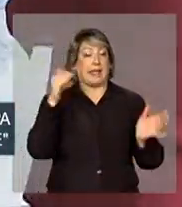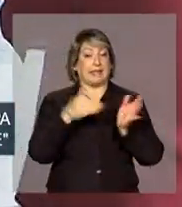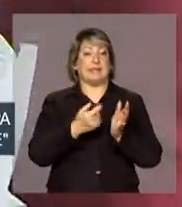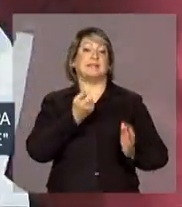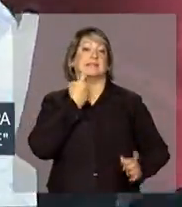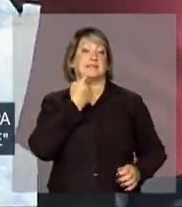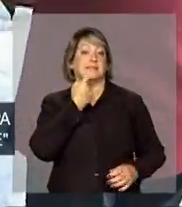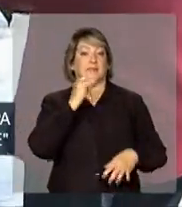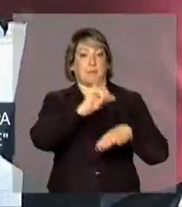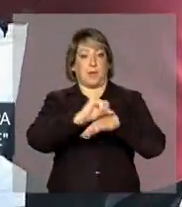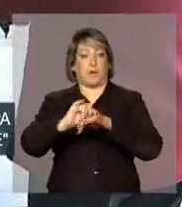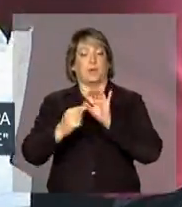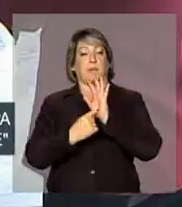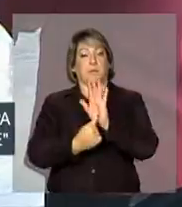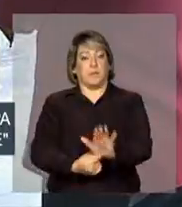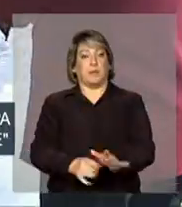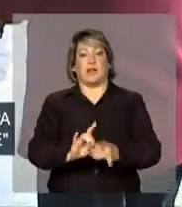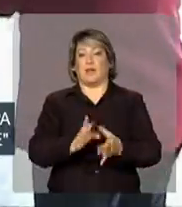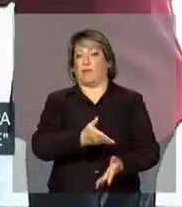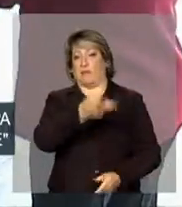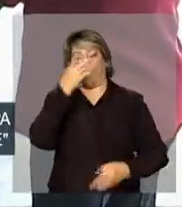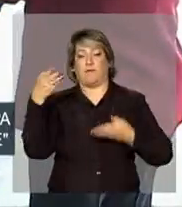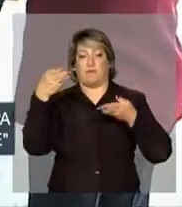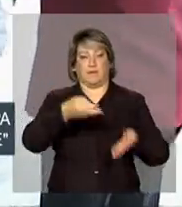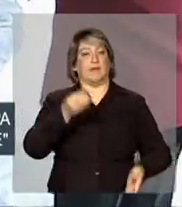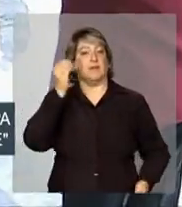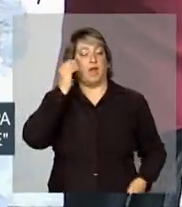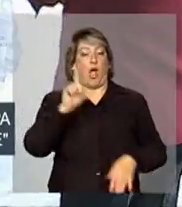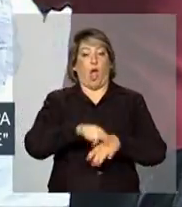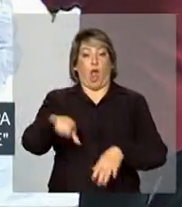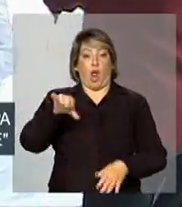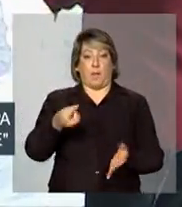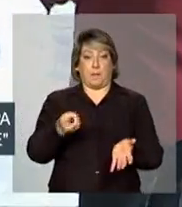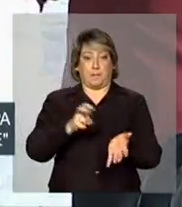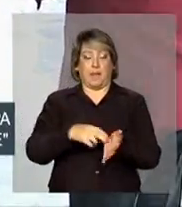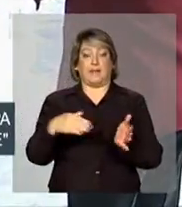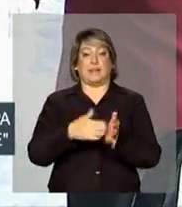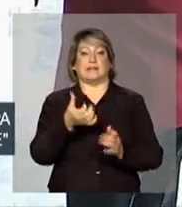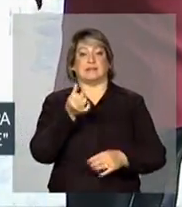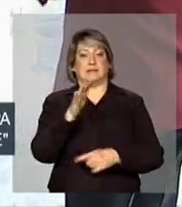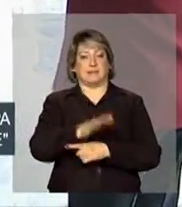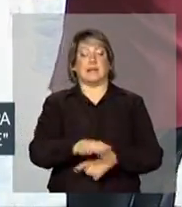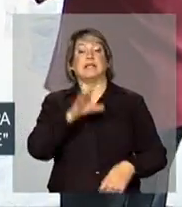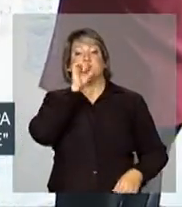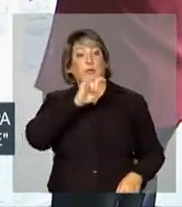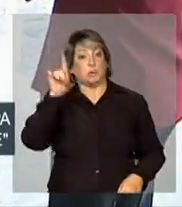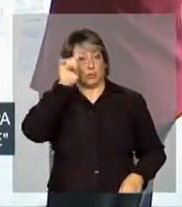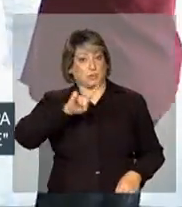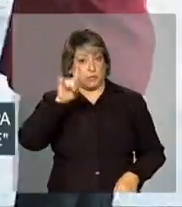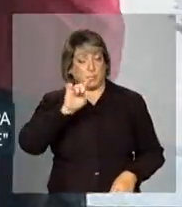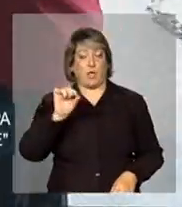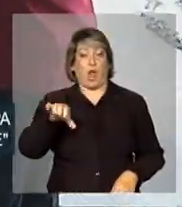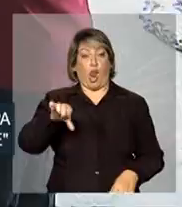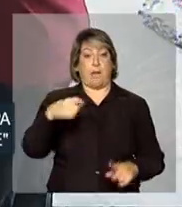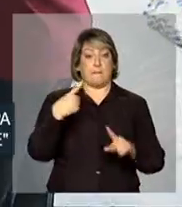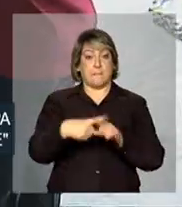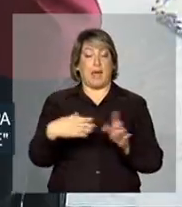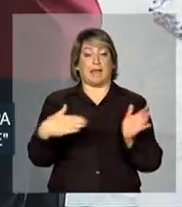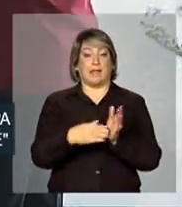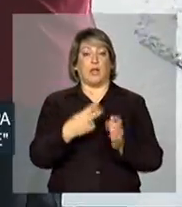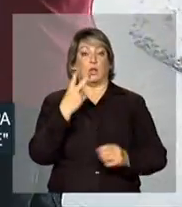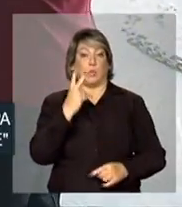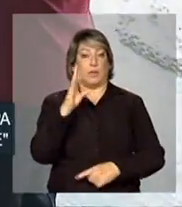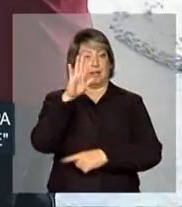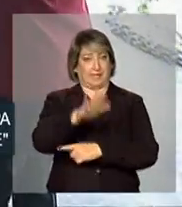exposição ficará à disposição do público das nove às seis e sábados e domingos, de nove e meia às duas